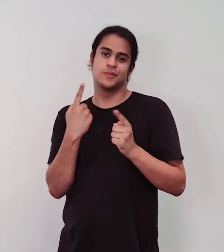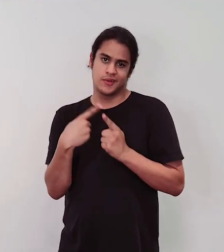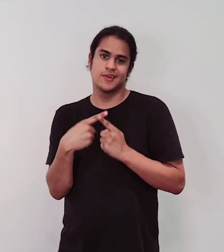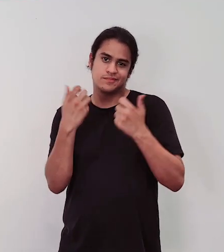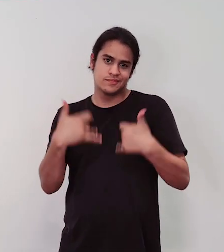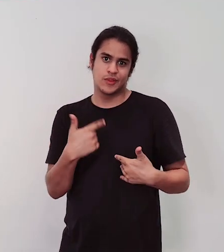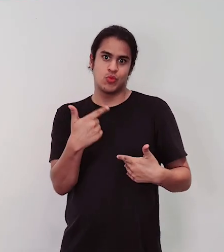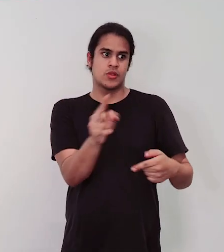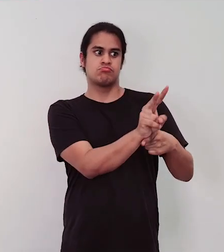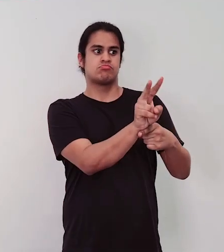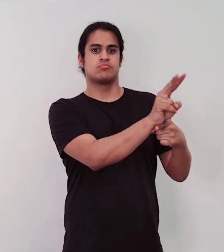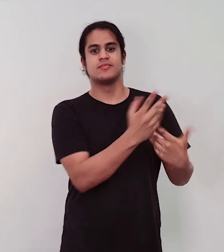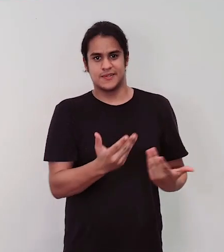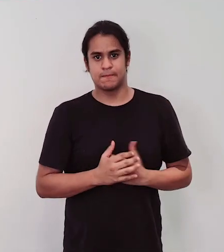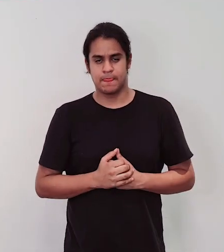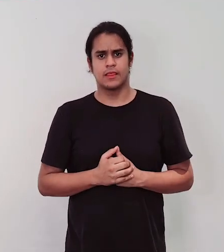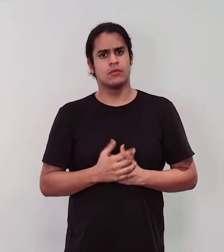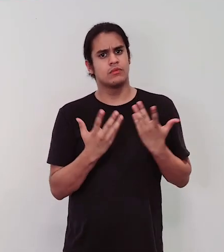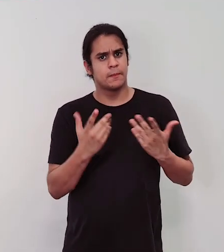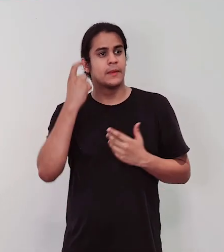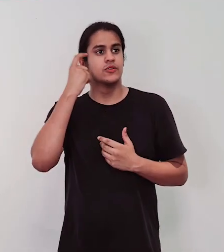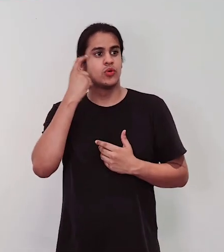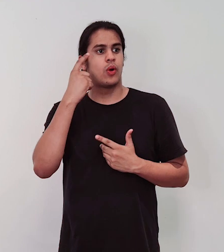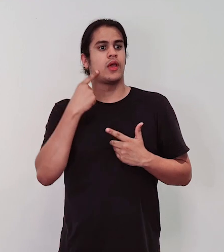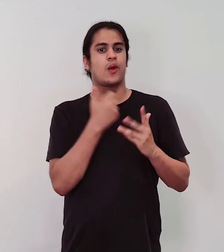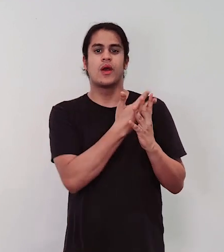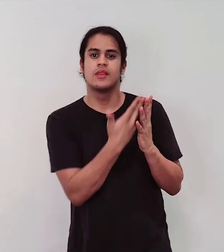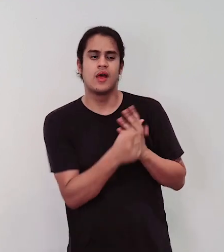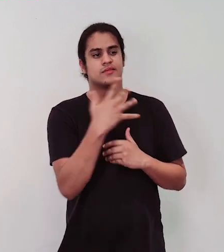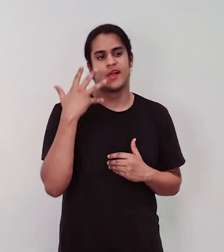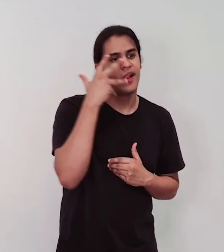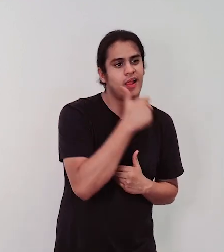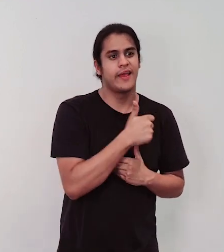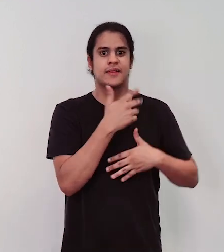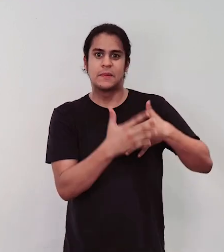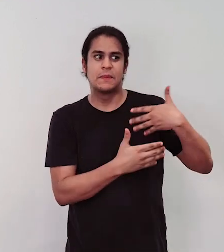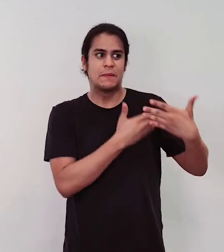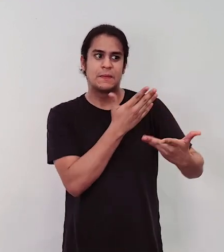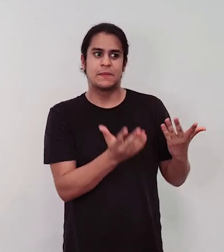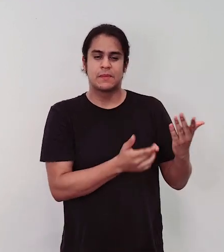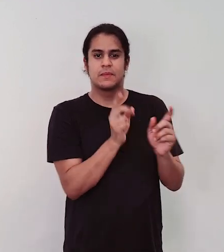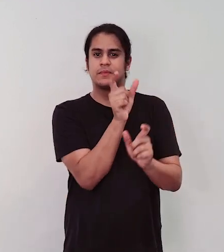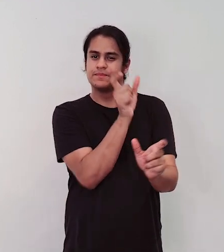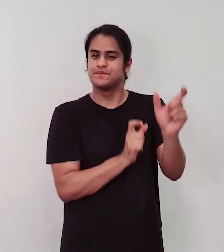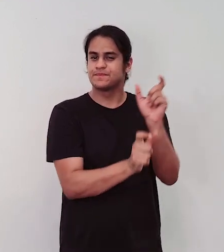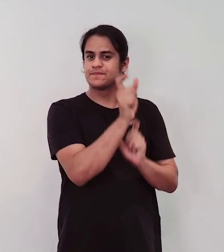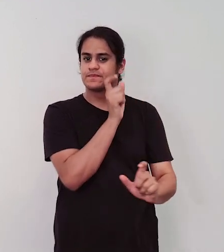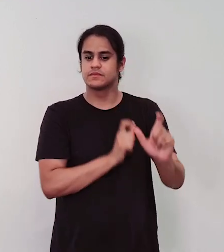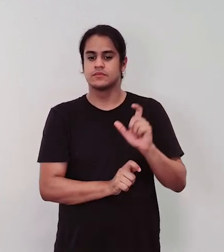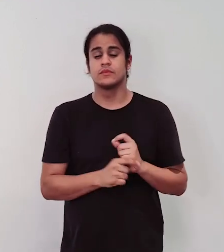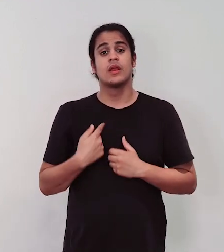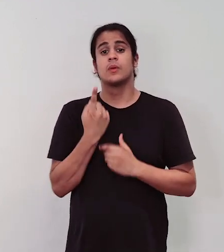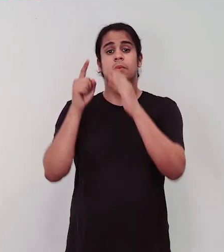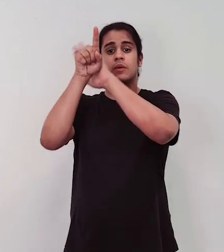falei. Então começou a sair adjetivos, elogios, você é linda, e desses elogios, uma pergunta de por que